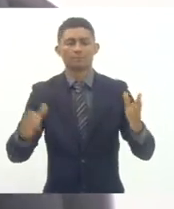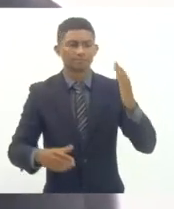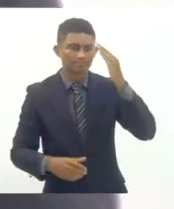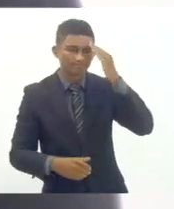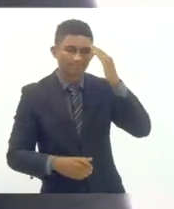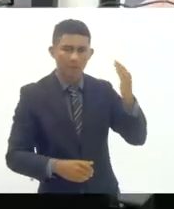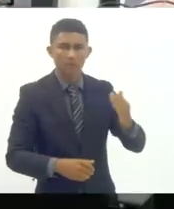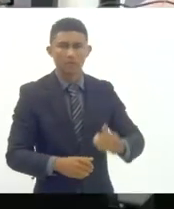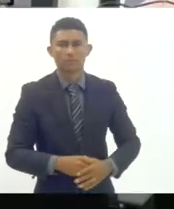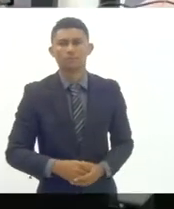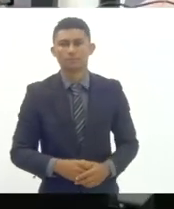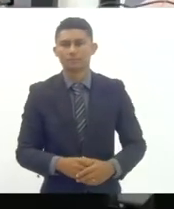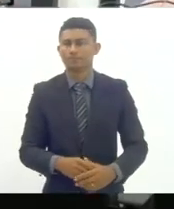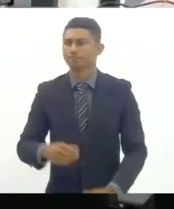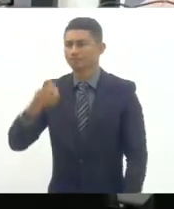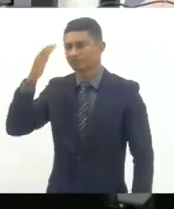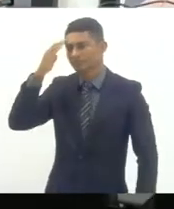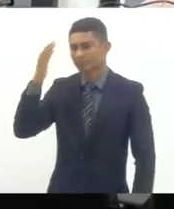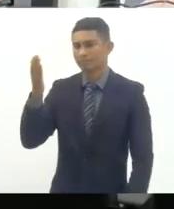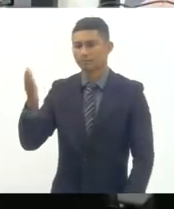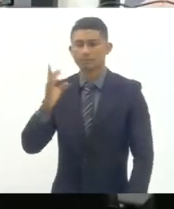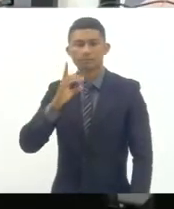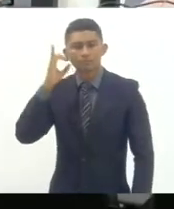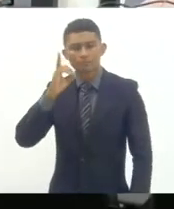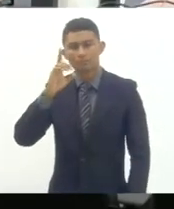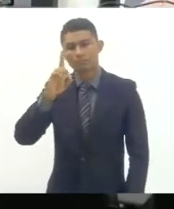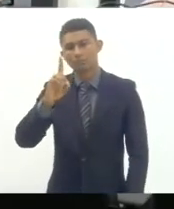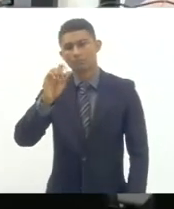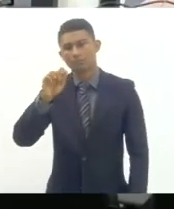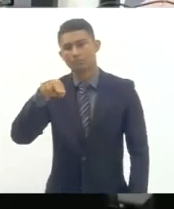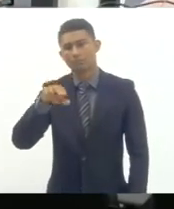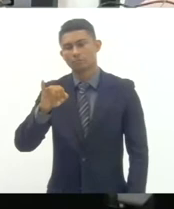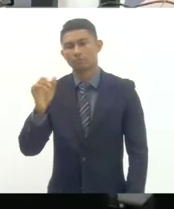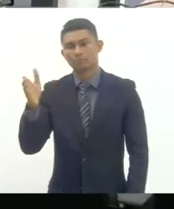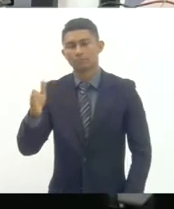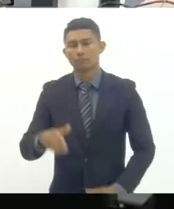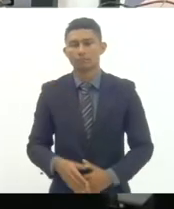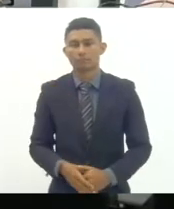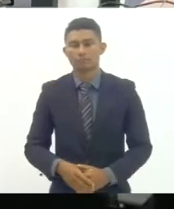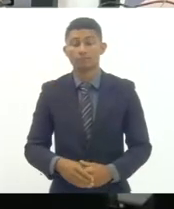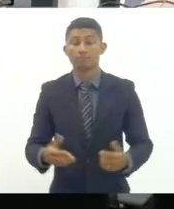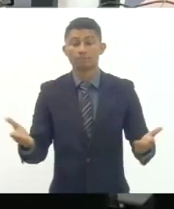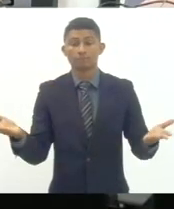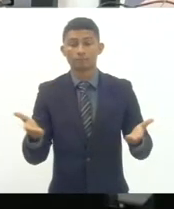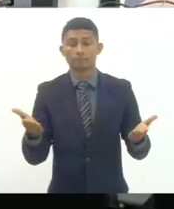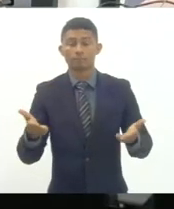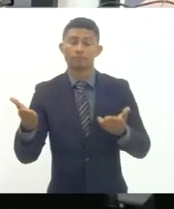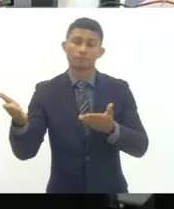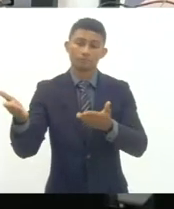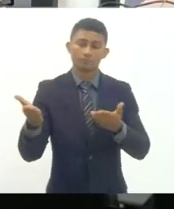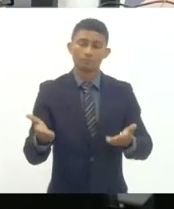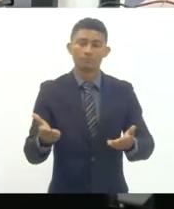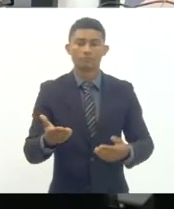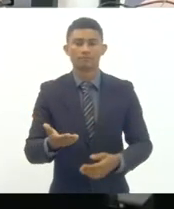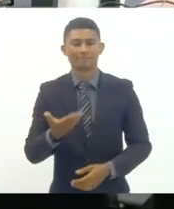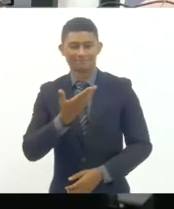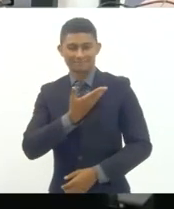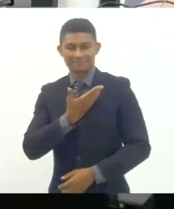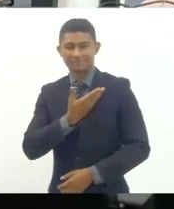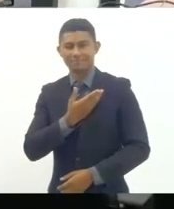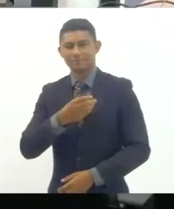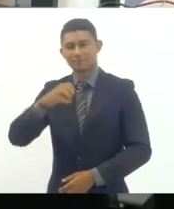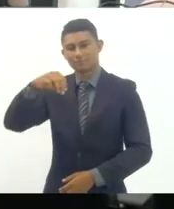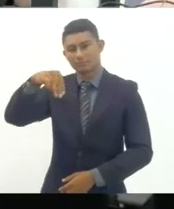obrigado deputado Dani Monteiro chamo fazer uso da palavra agora a companheira Márcia Amara